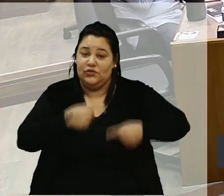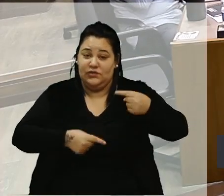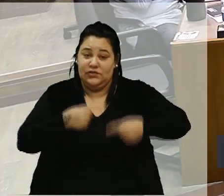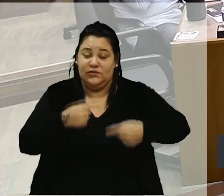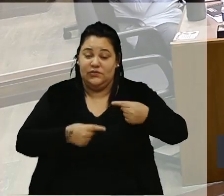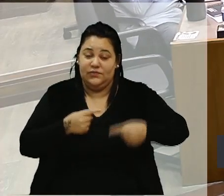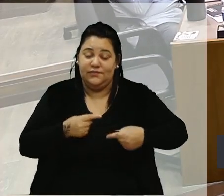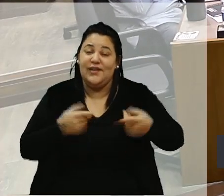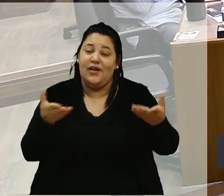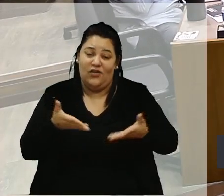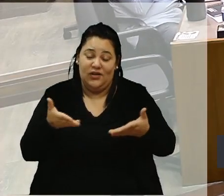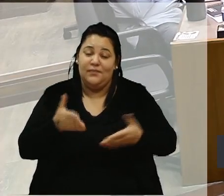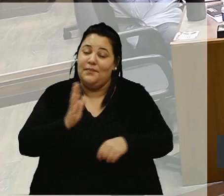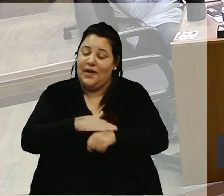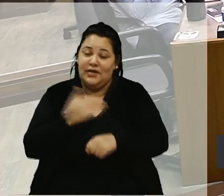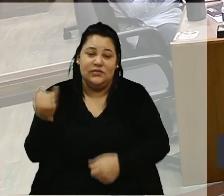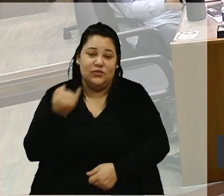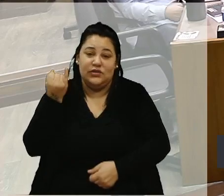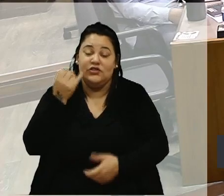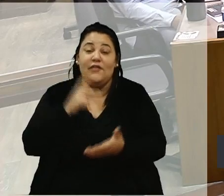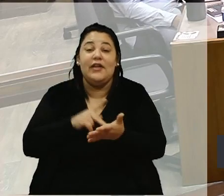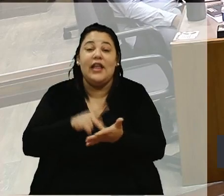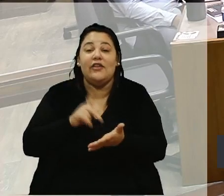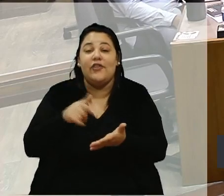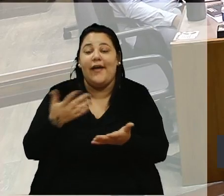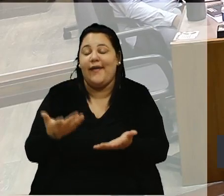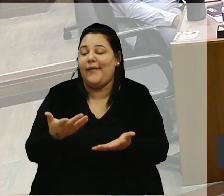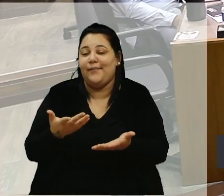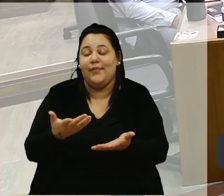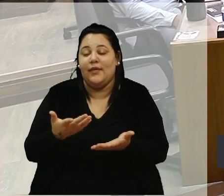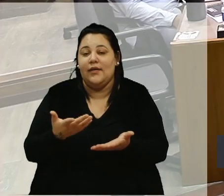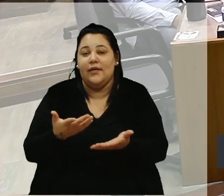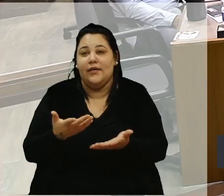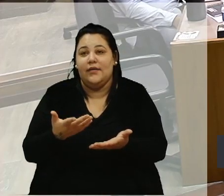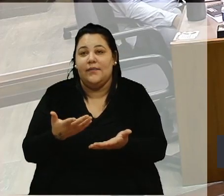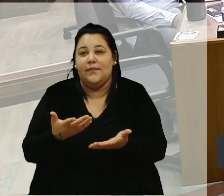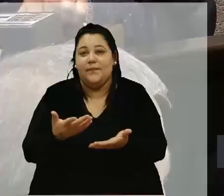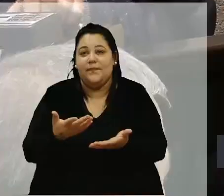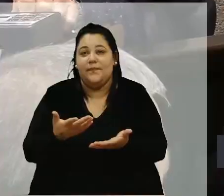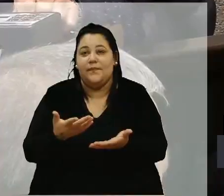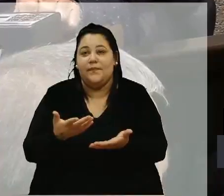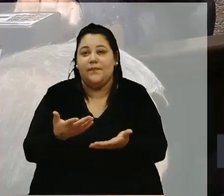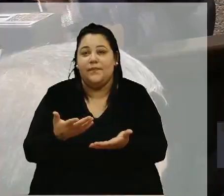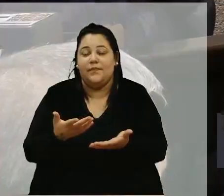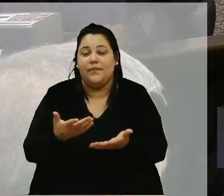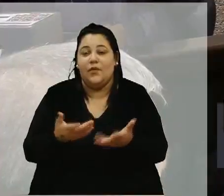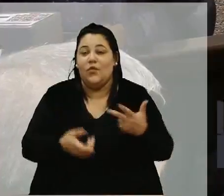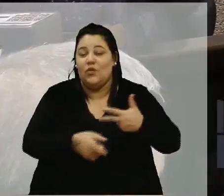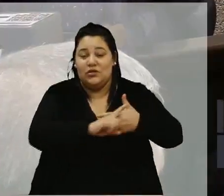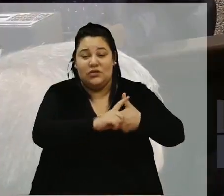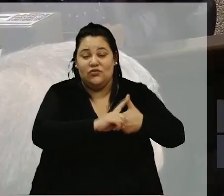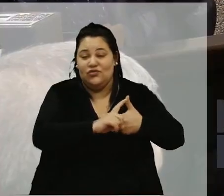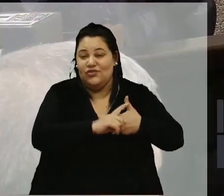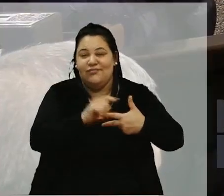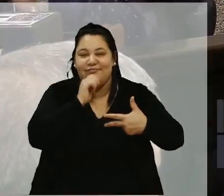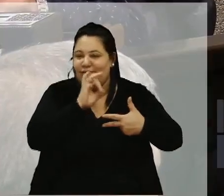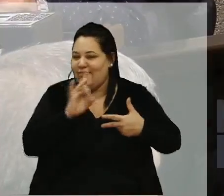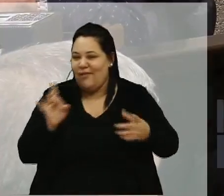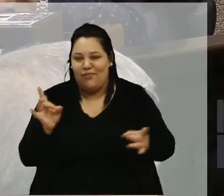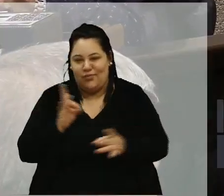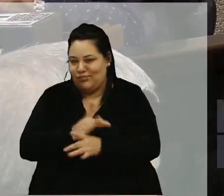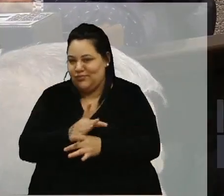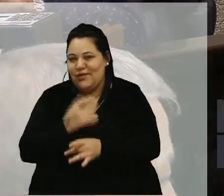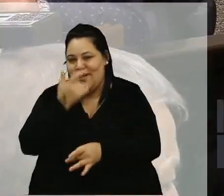momento atual. A verdade é que nenhum poder executivo estaria preparado a